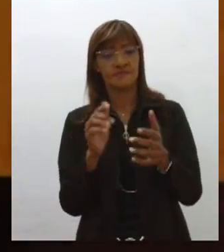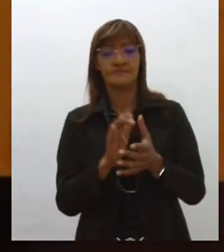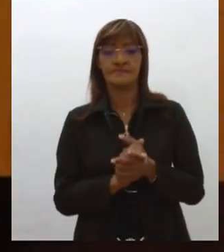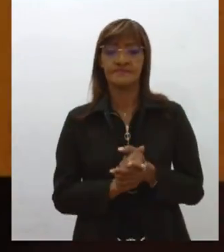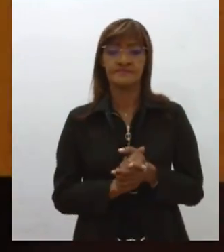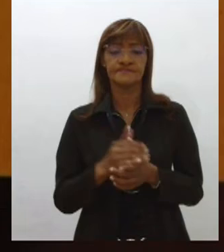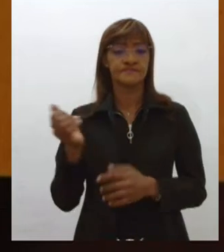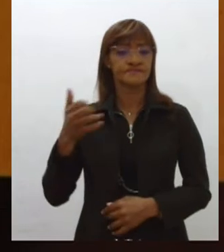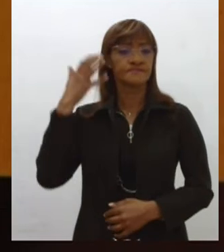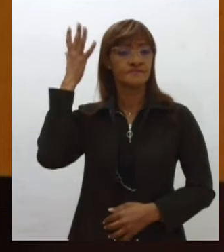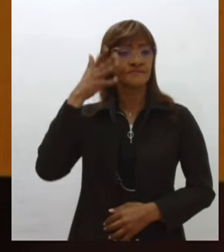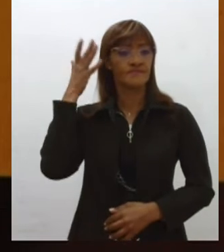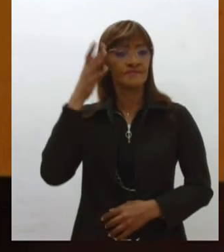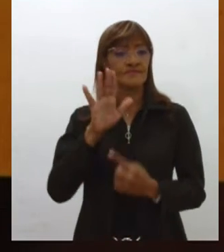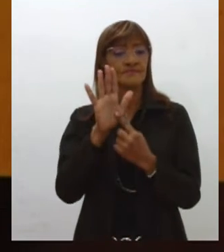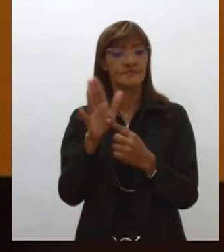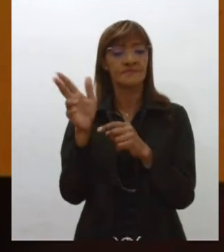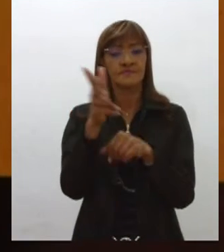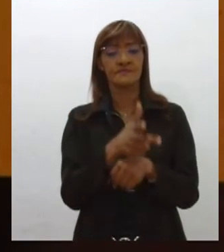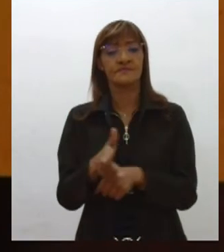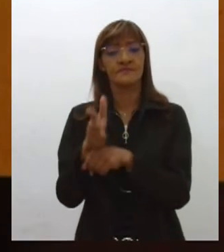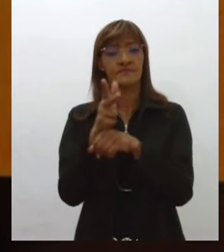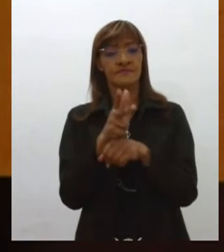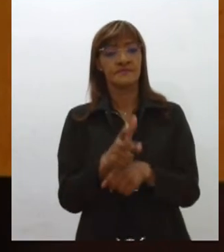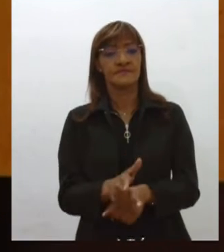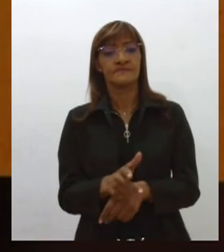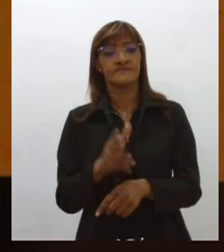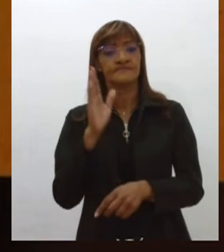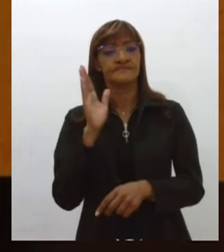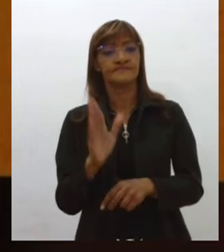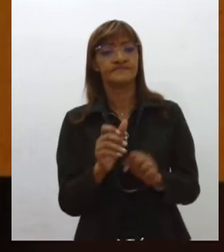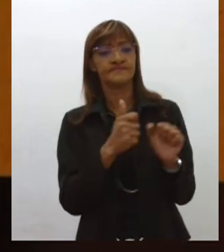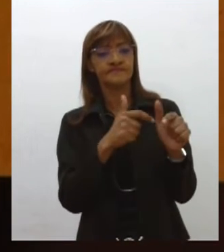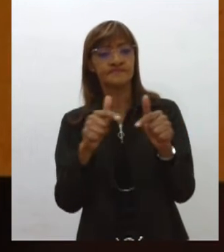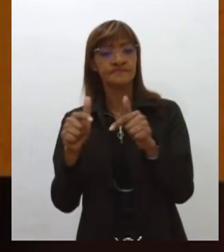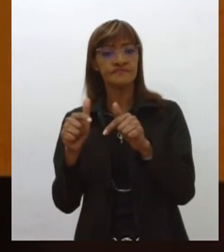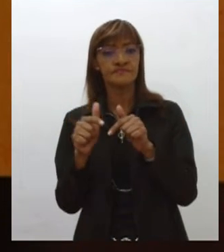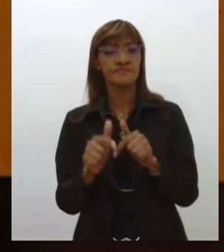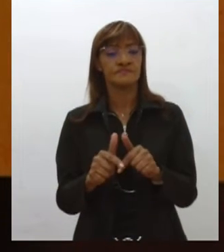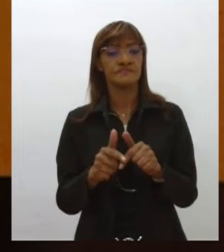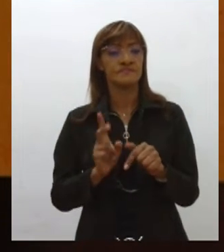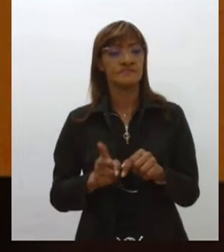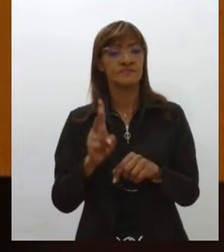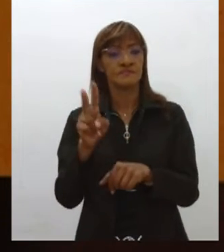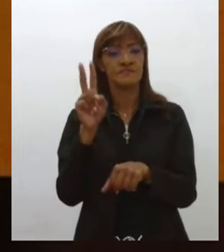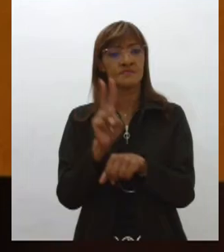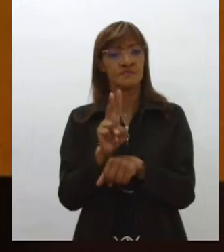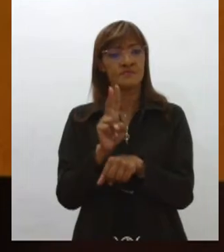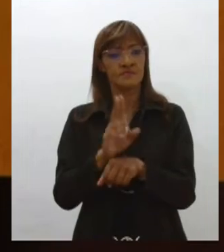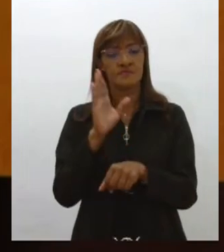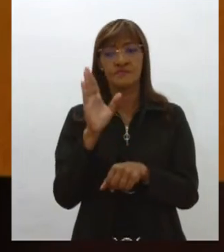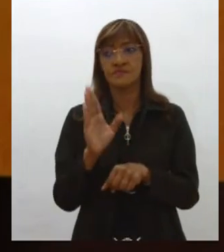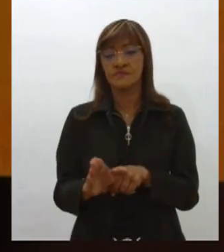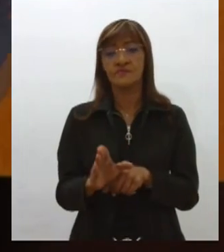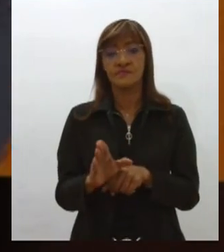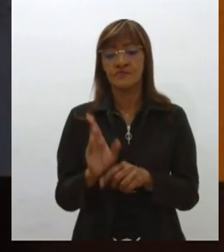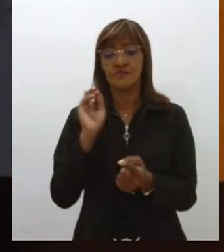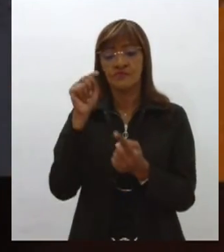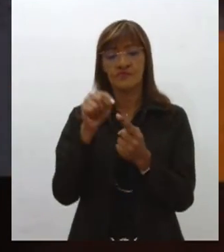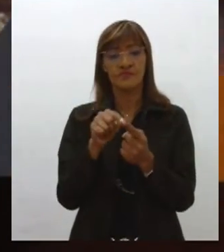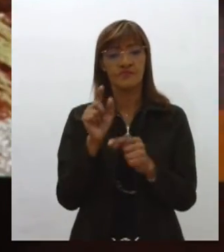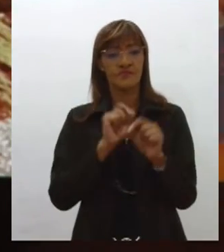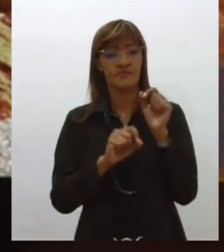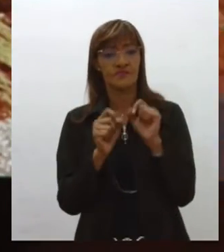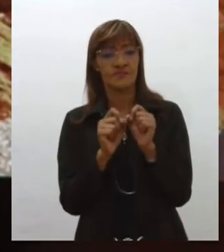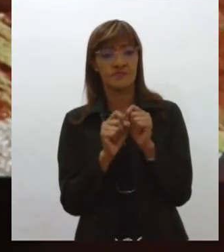foi exibido um vídeo sobre a atuação da defesa civil, que é o trabalho de prevenção, mitigação com o intuito de minimizar os danos,